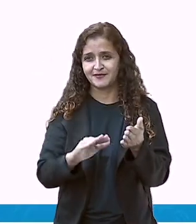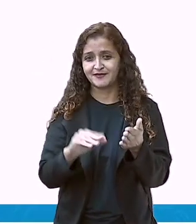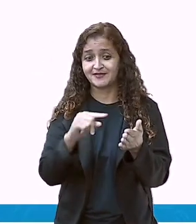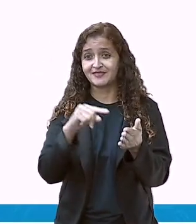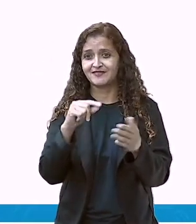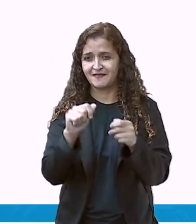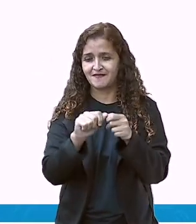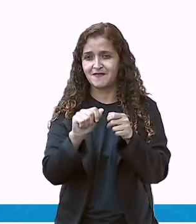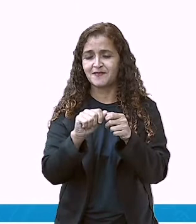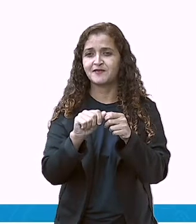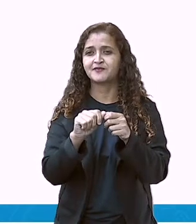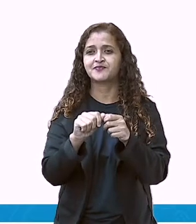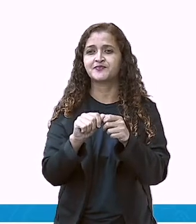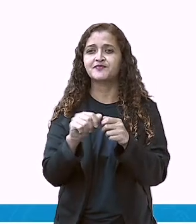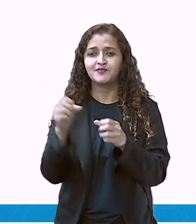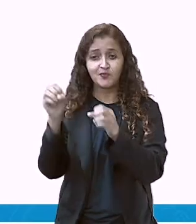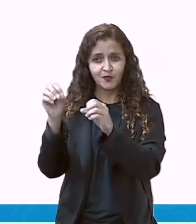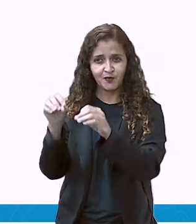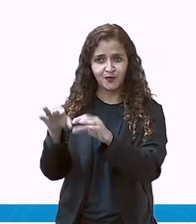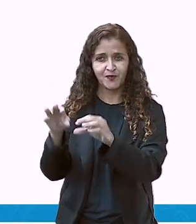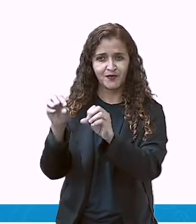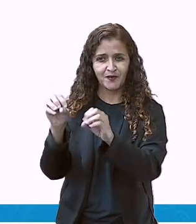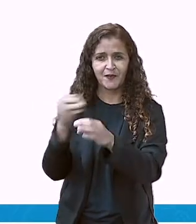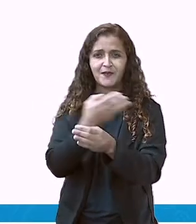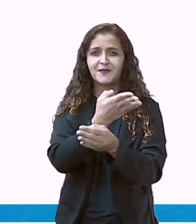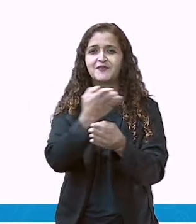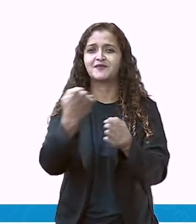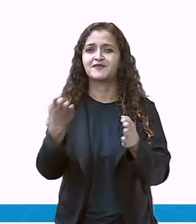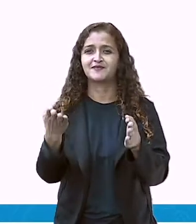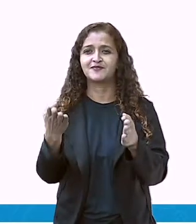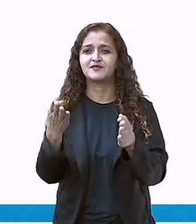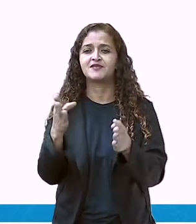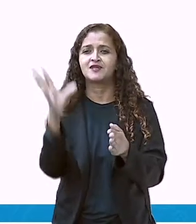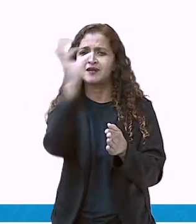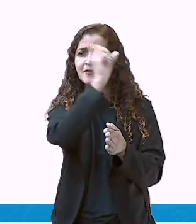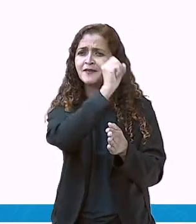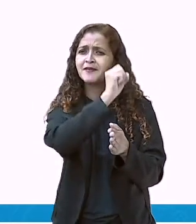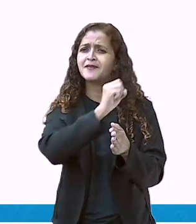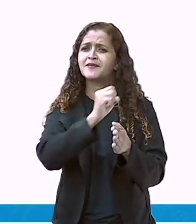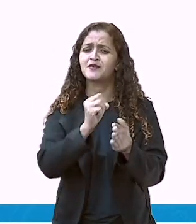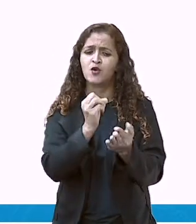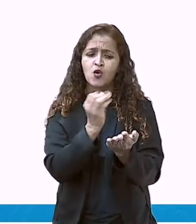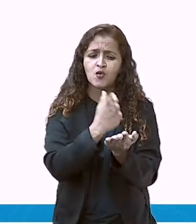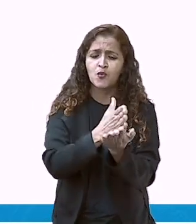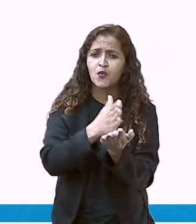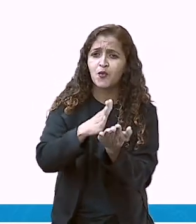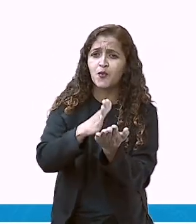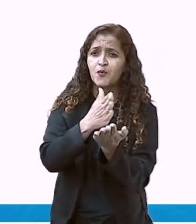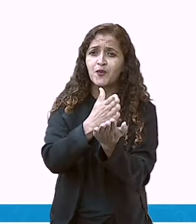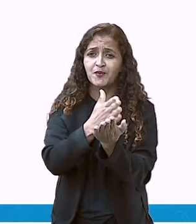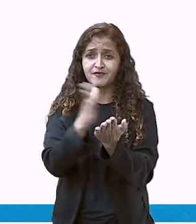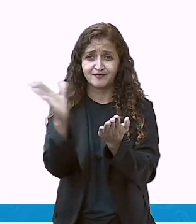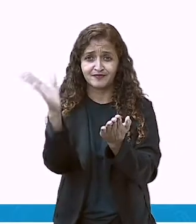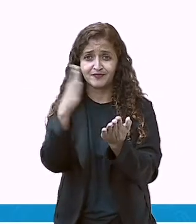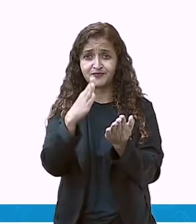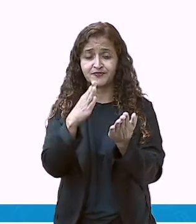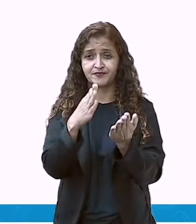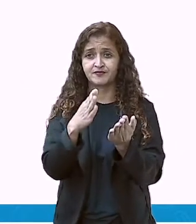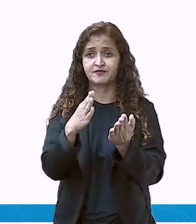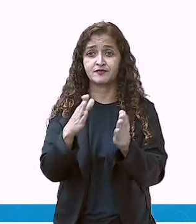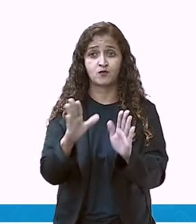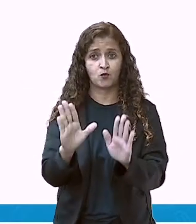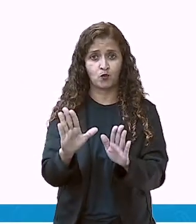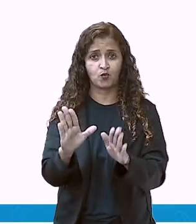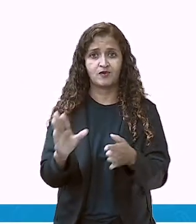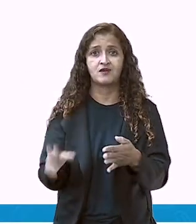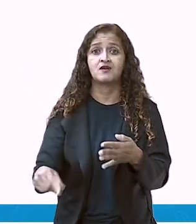Hoje, eu vou ensinar um pouco aqui para vocês. Vamos lá, para aprendermos como é dividido o calendário. Divisão do